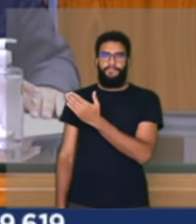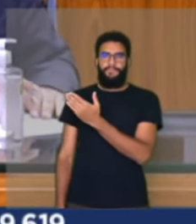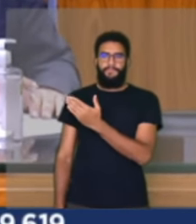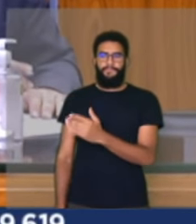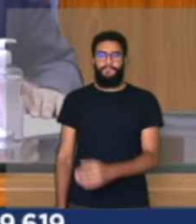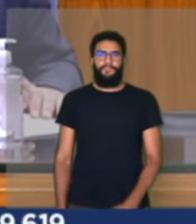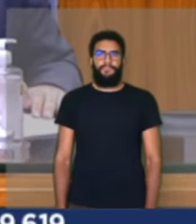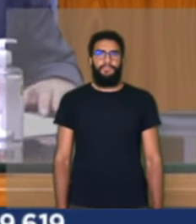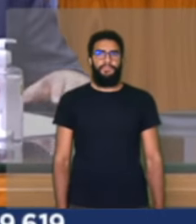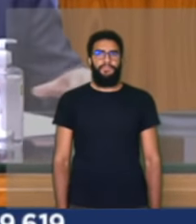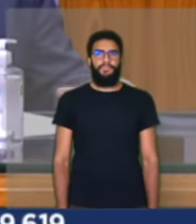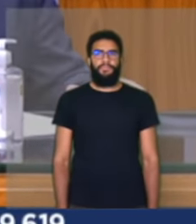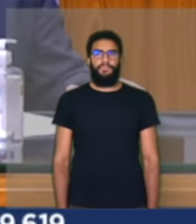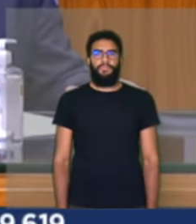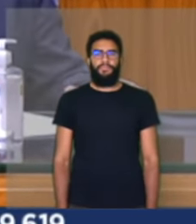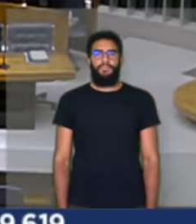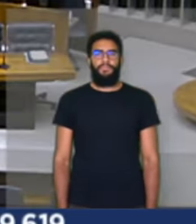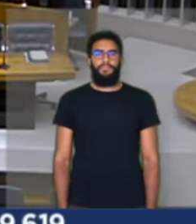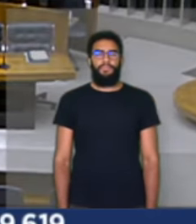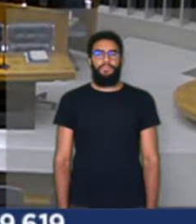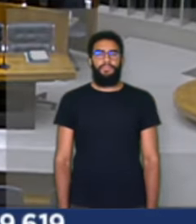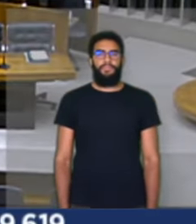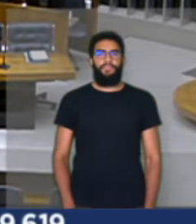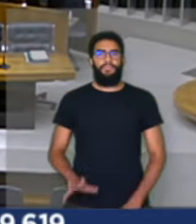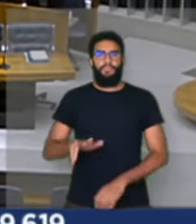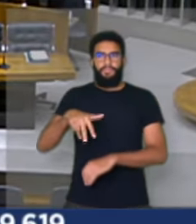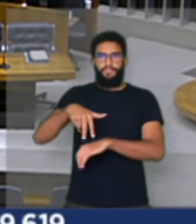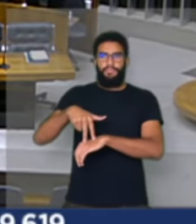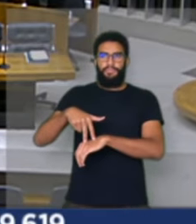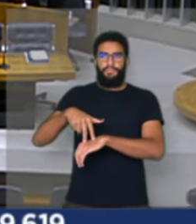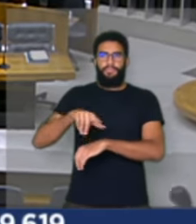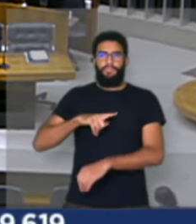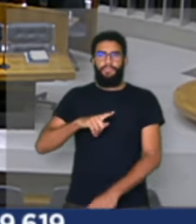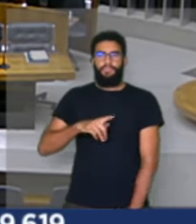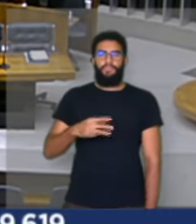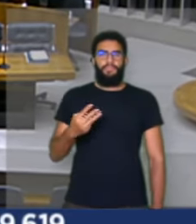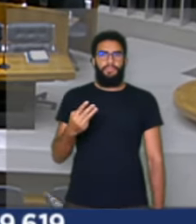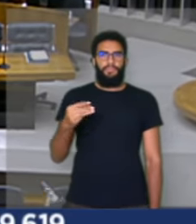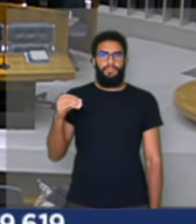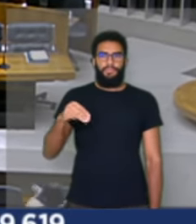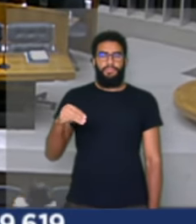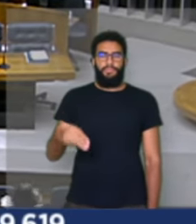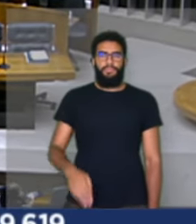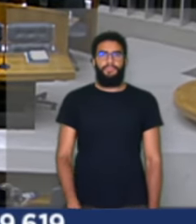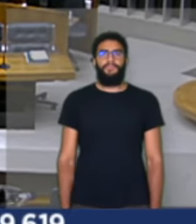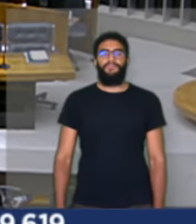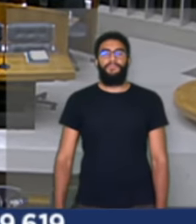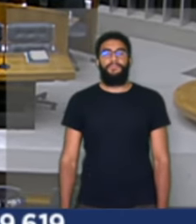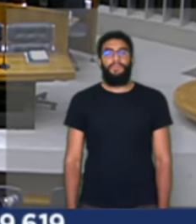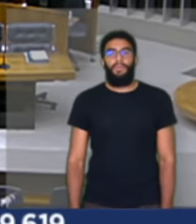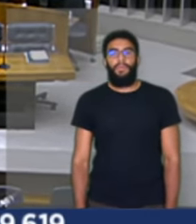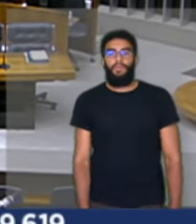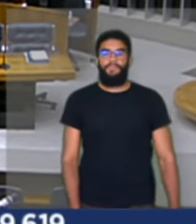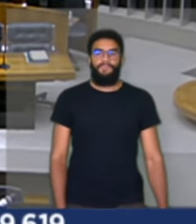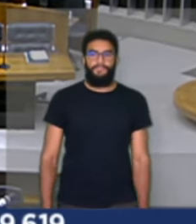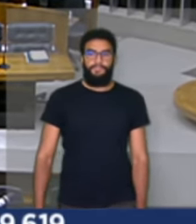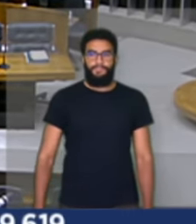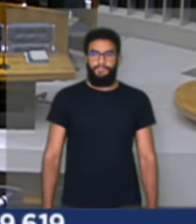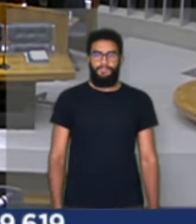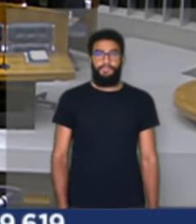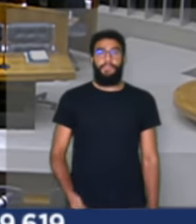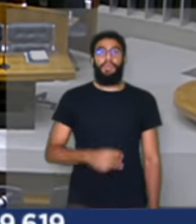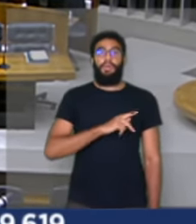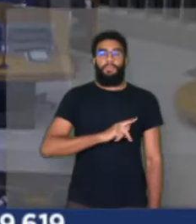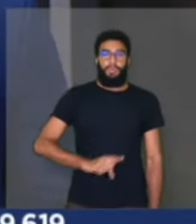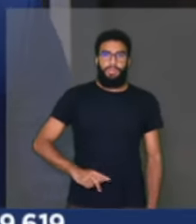Está no plenário pelo prazo de três minutos, deputado. Senhor presidente, nobres colegas, subo essa